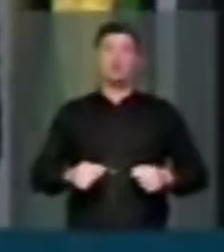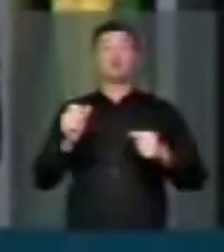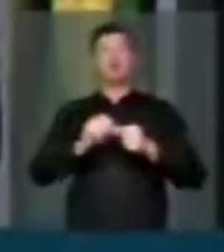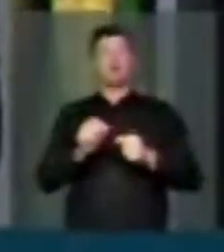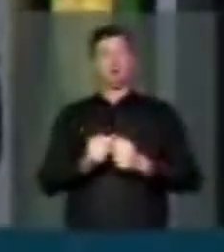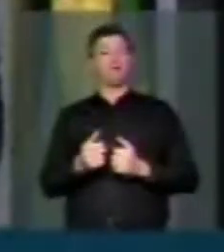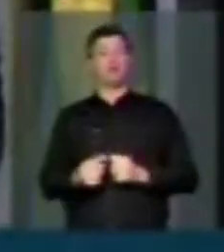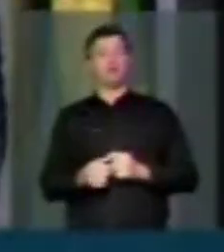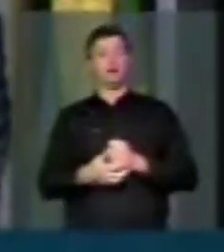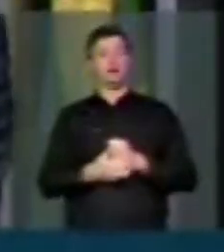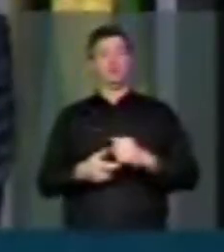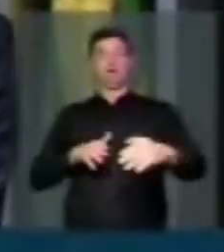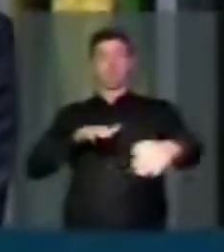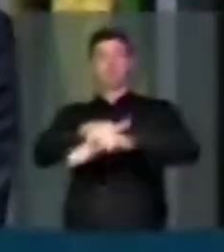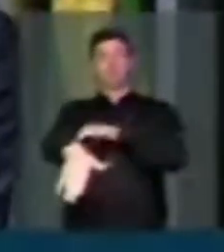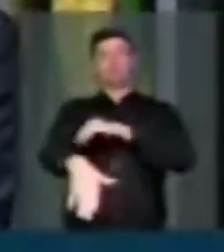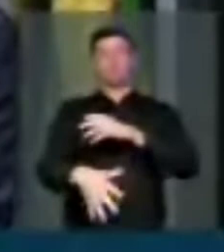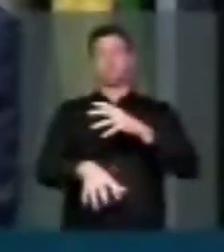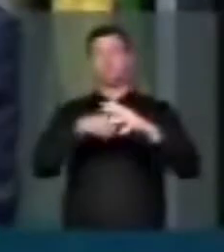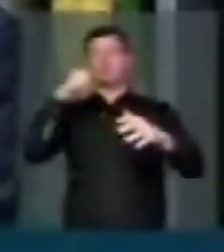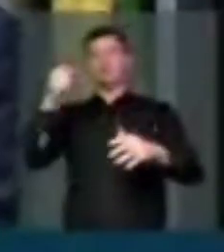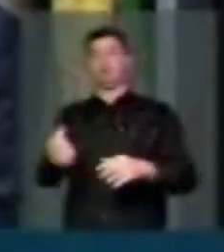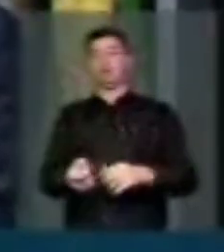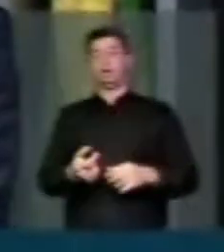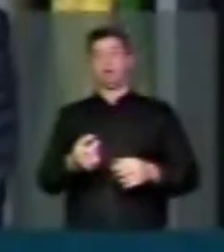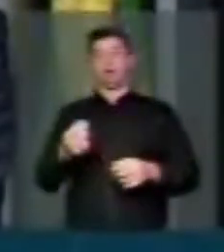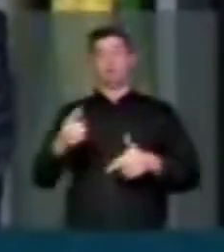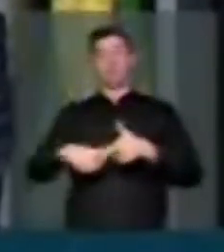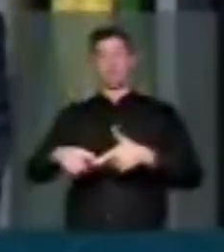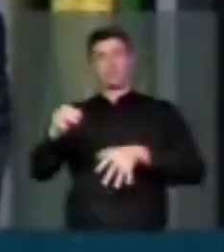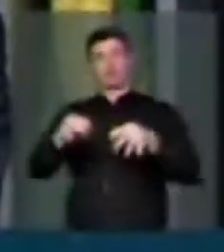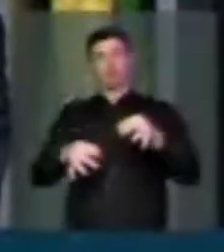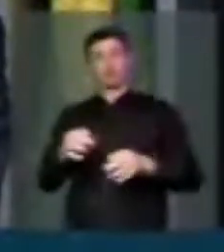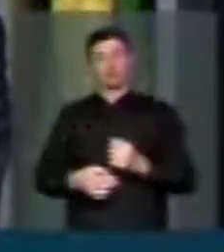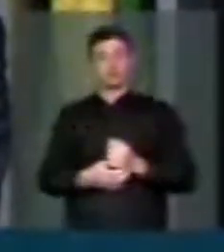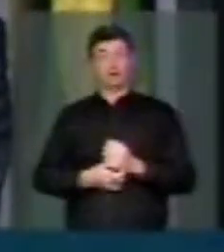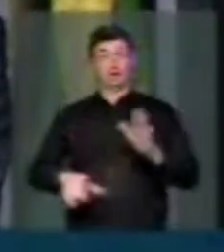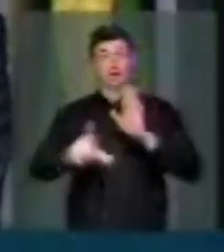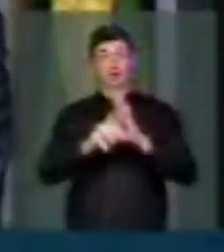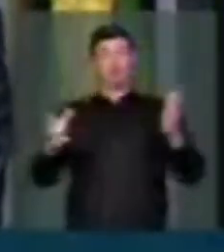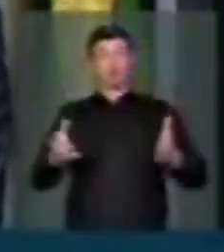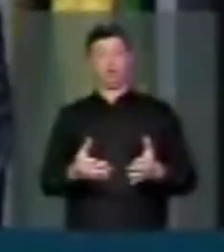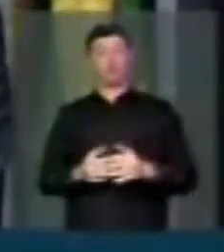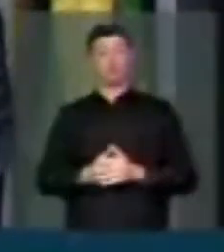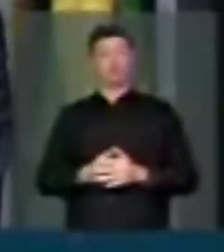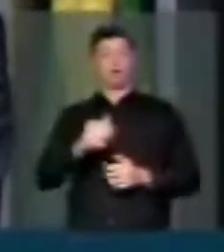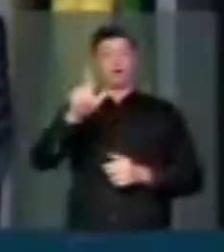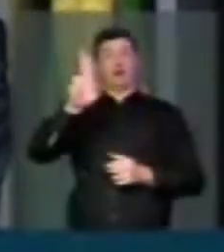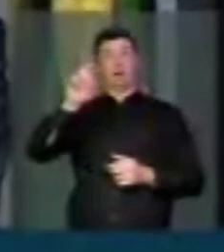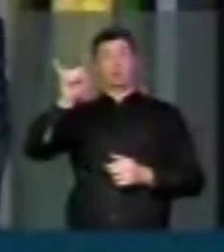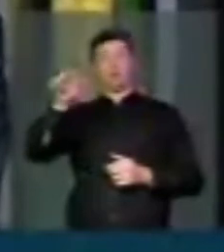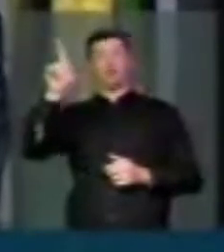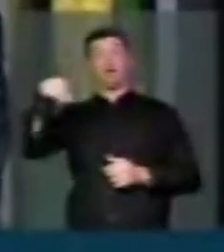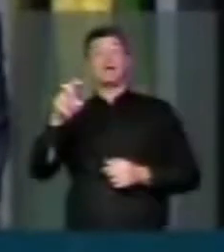avalanche de percalços na esfera jurídica. A lei vigente estabelece o percentual de laudêmio em 5